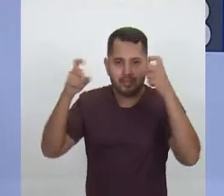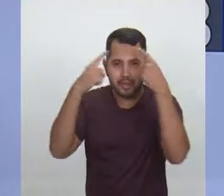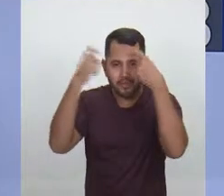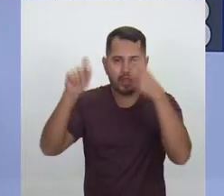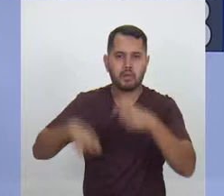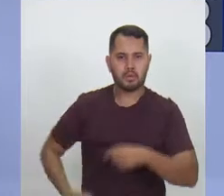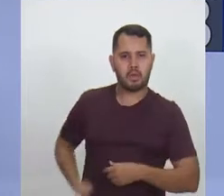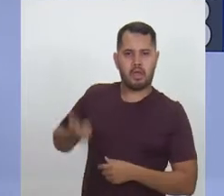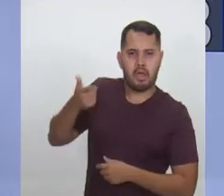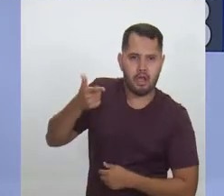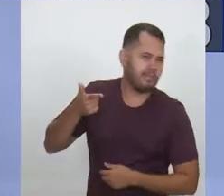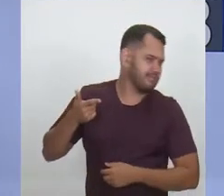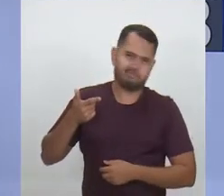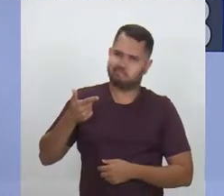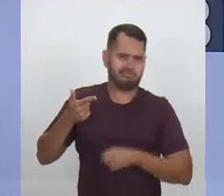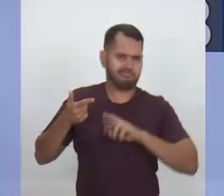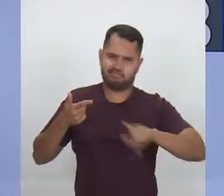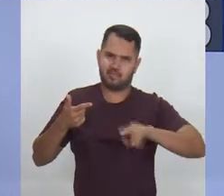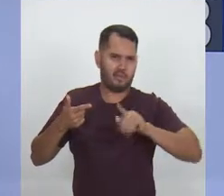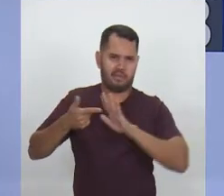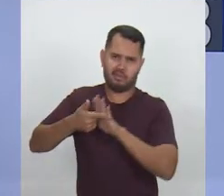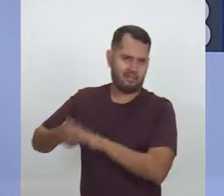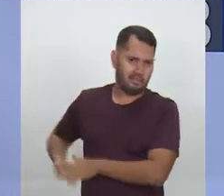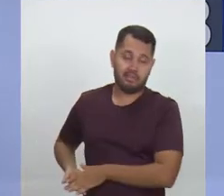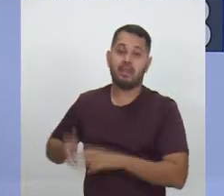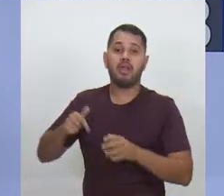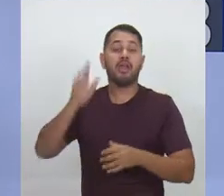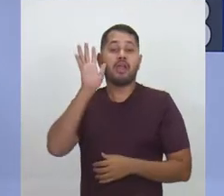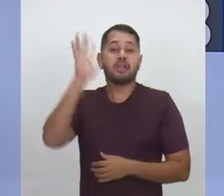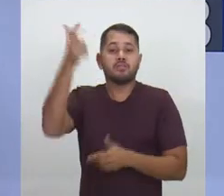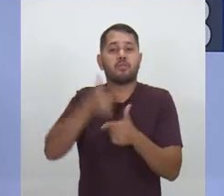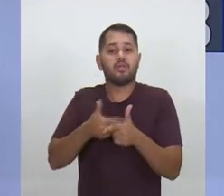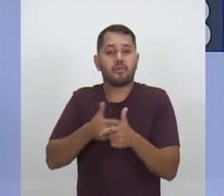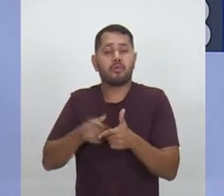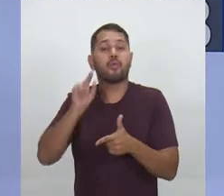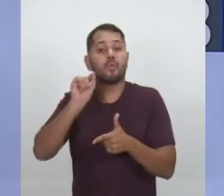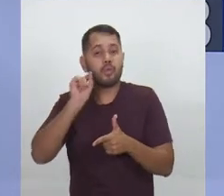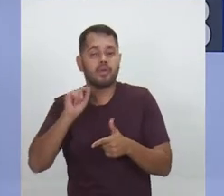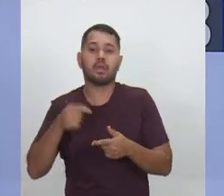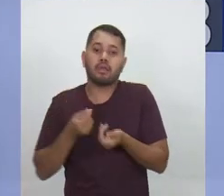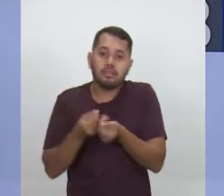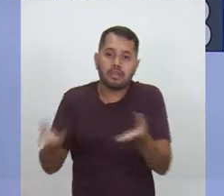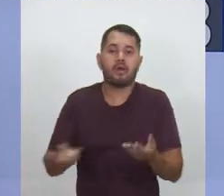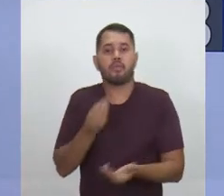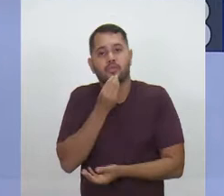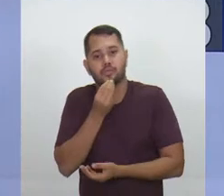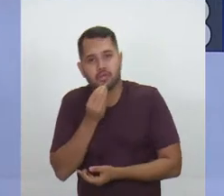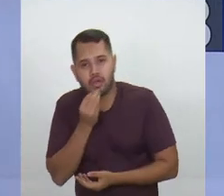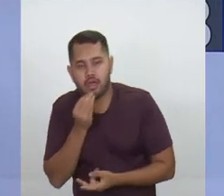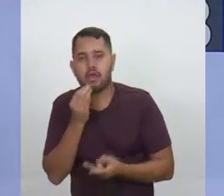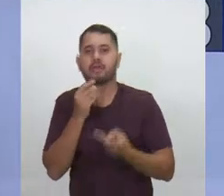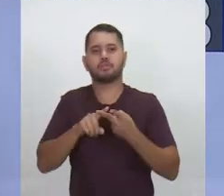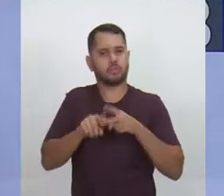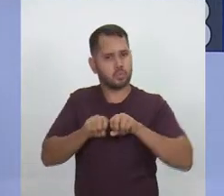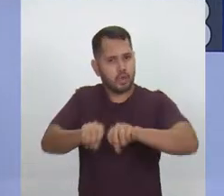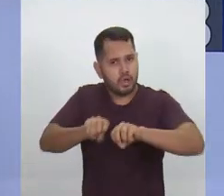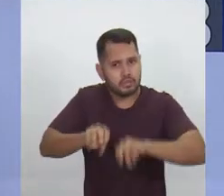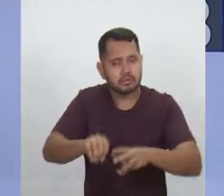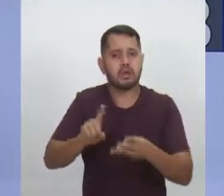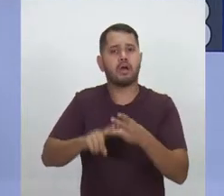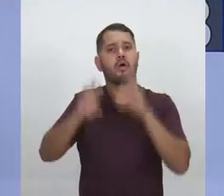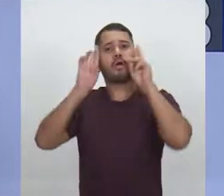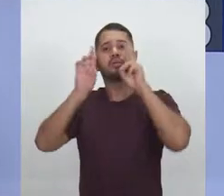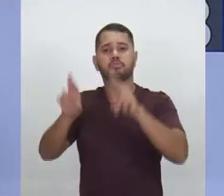arma. Nós vamos resolver o problema da violência com oportunidade, com educação, com